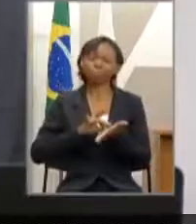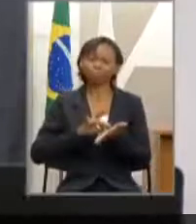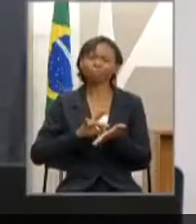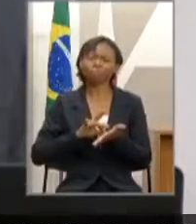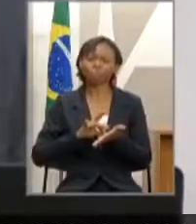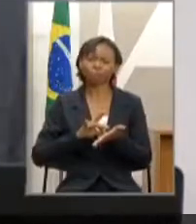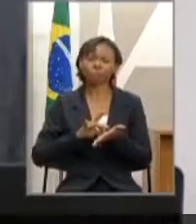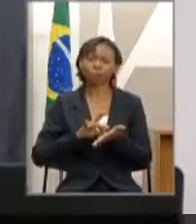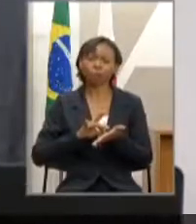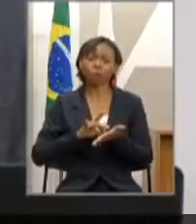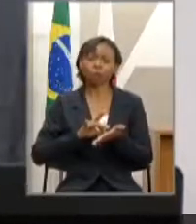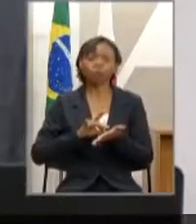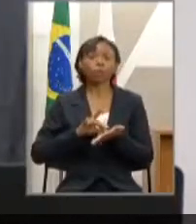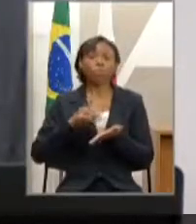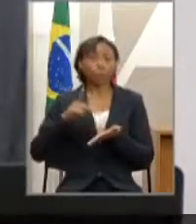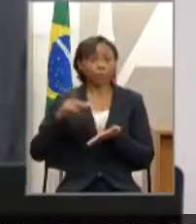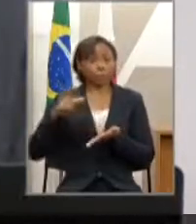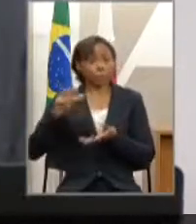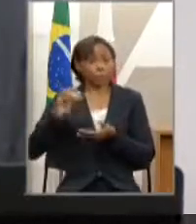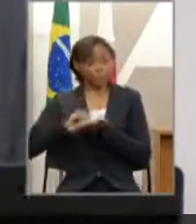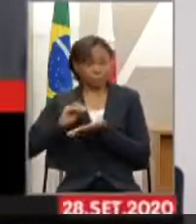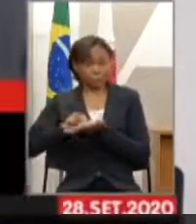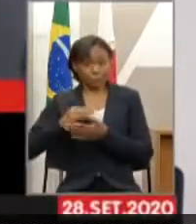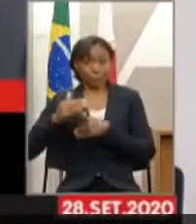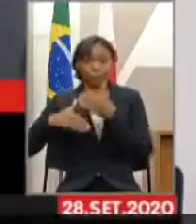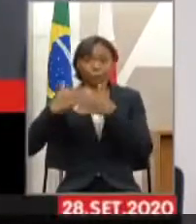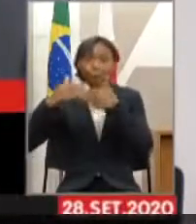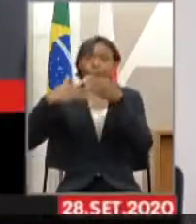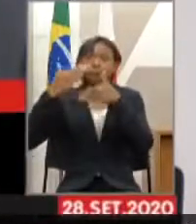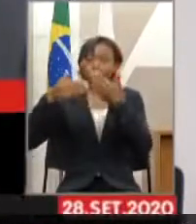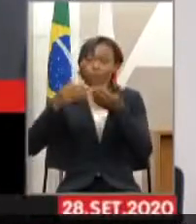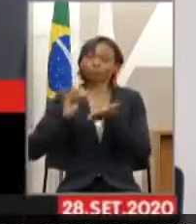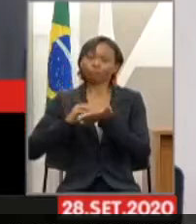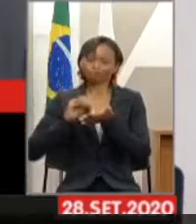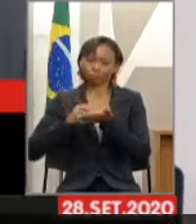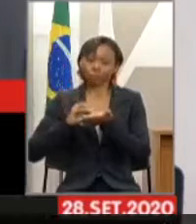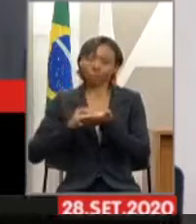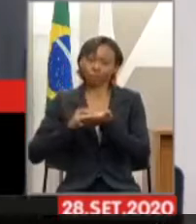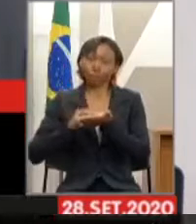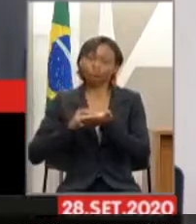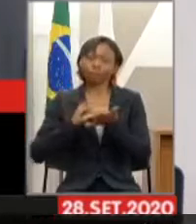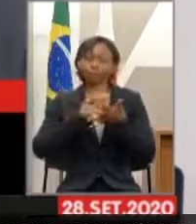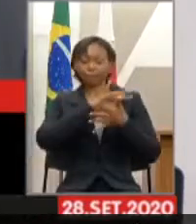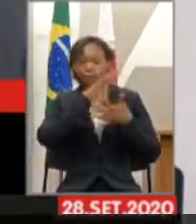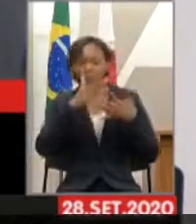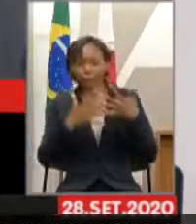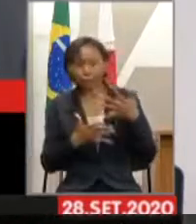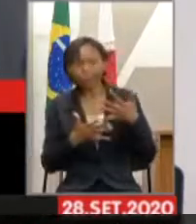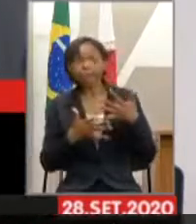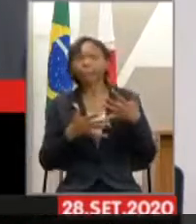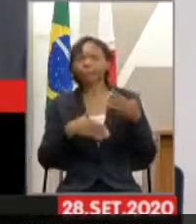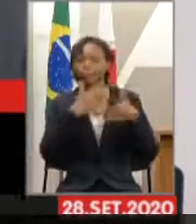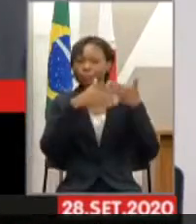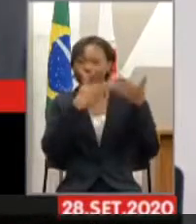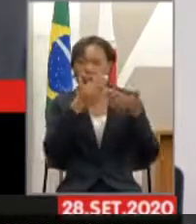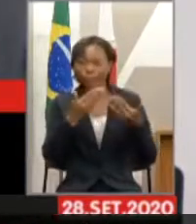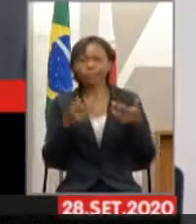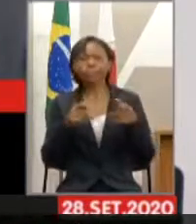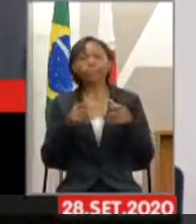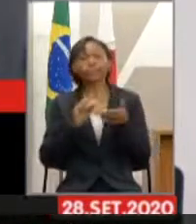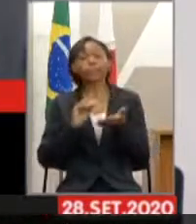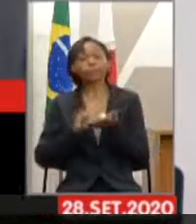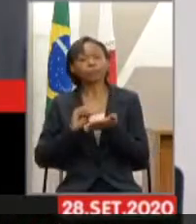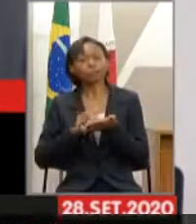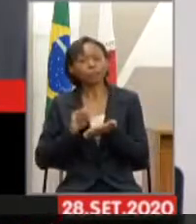temos muito a evoluir ainda, não só na língua de sinais, nas condições,